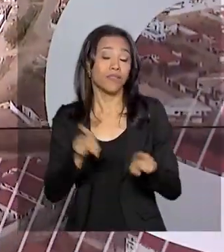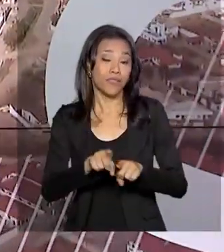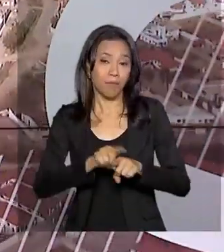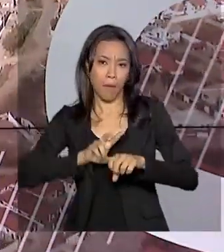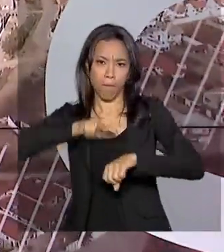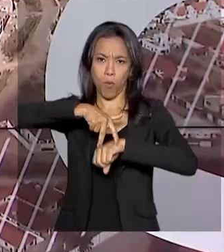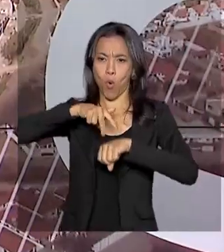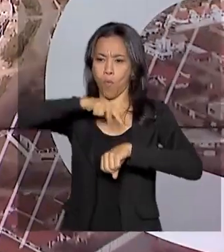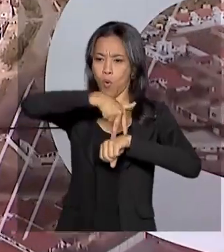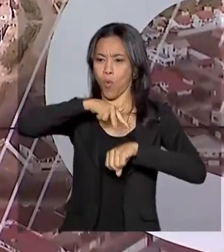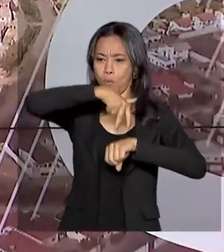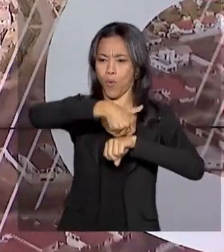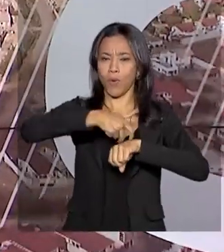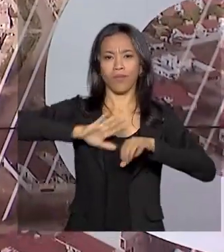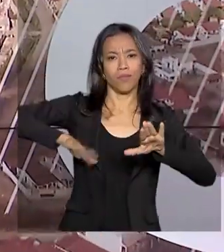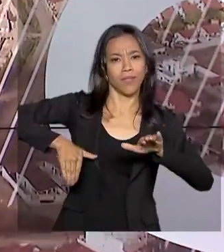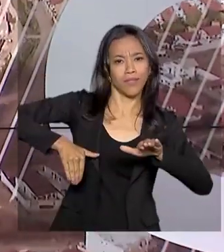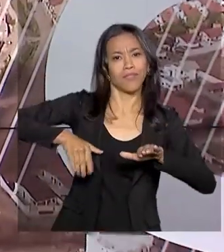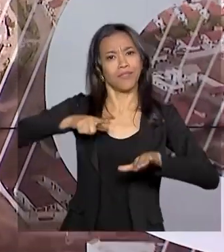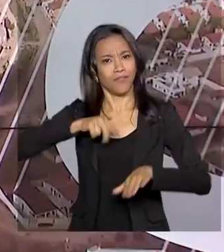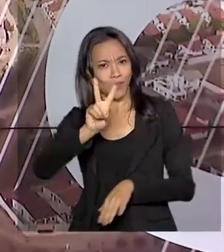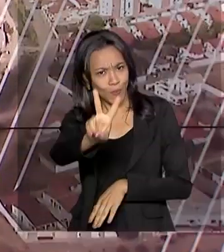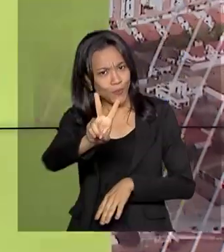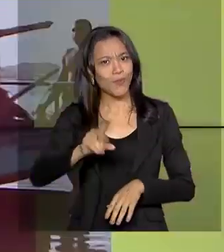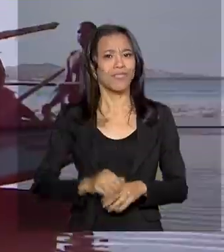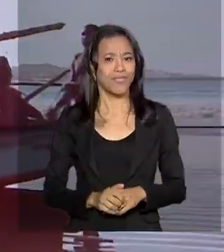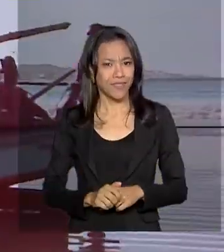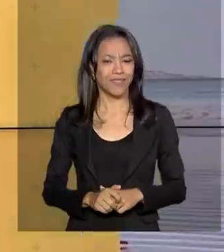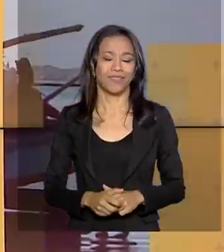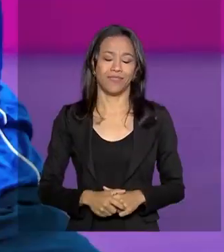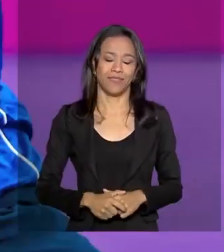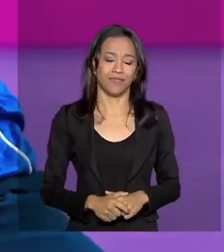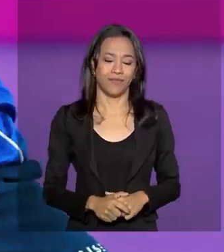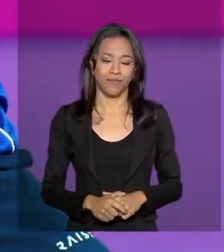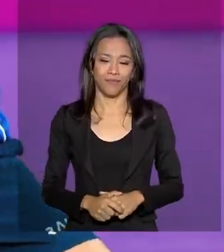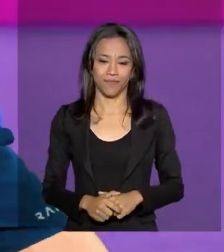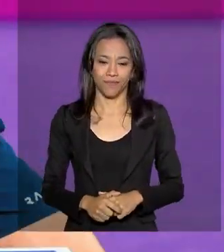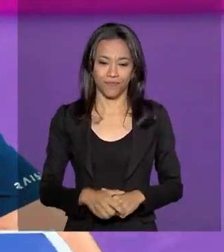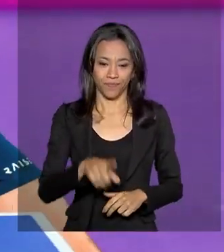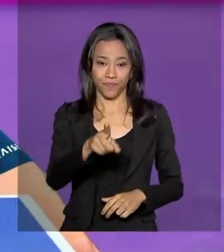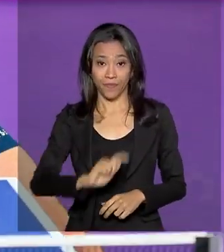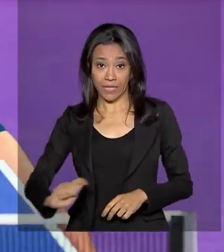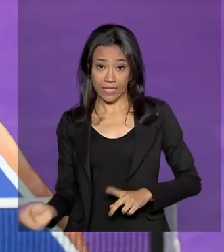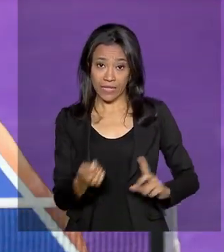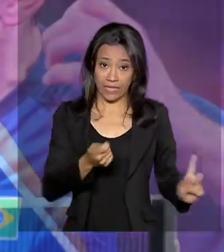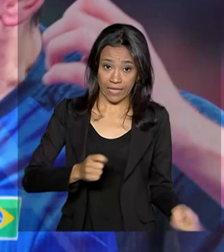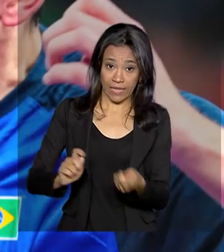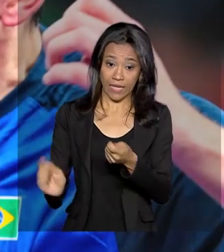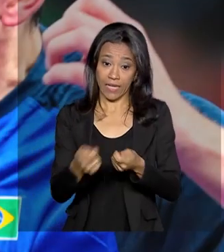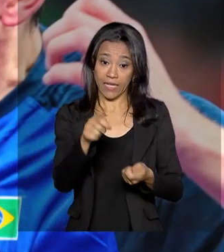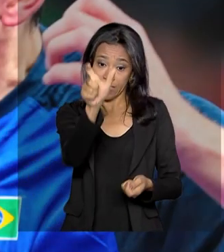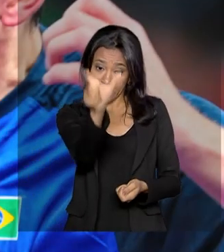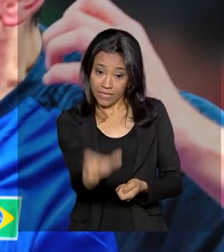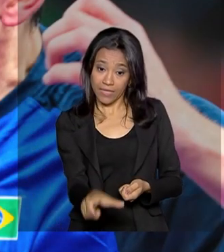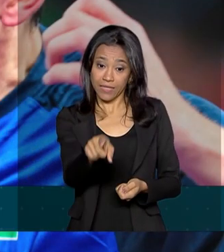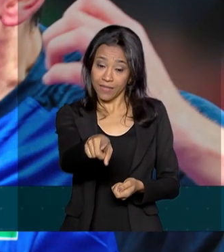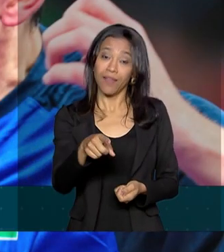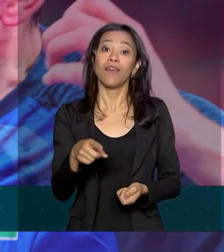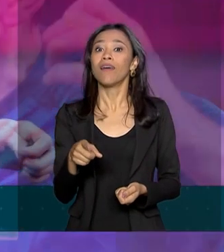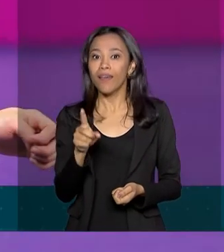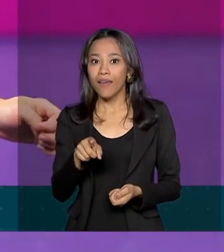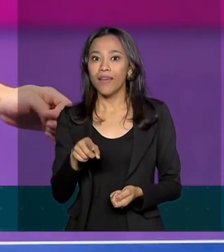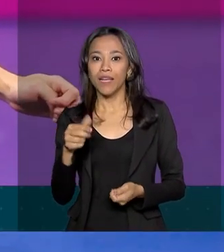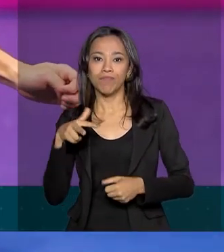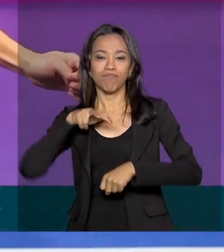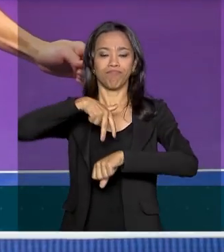subindo ao pódio. Na natação, teve até dobradinha brasileira. No tênis de mesa, Hugo Caldeirano repetiu o